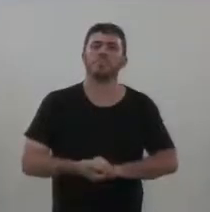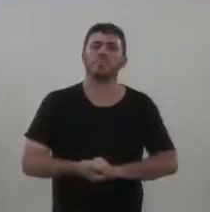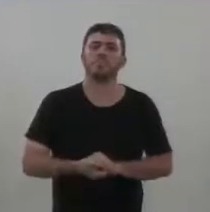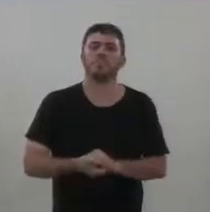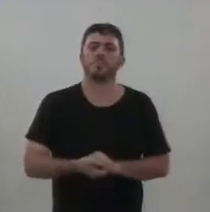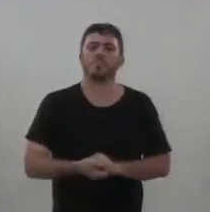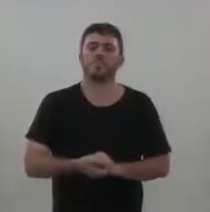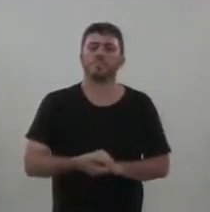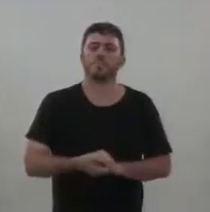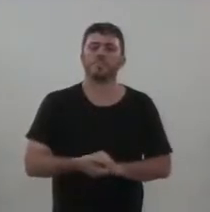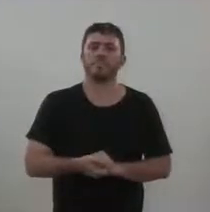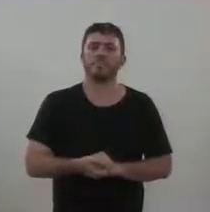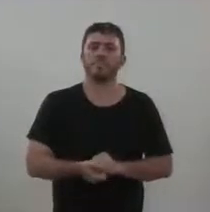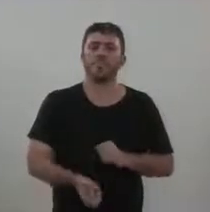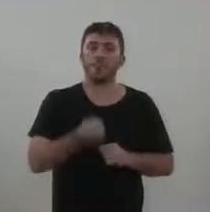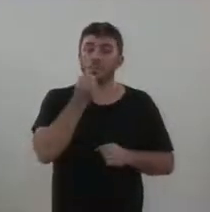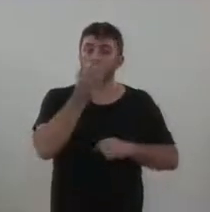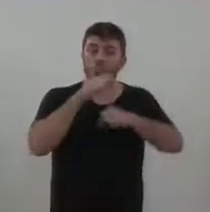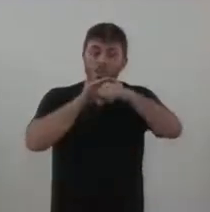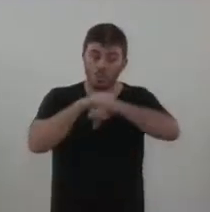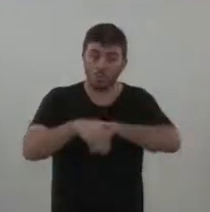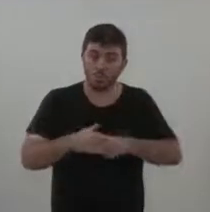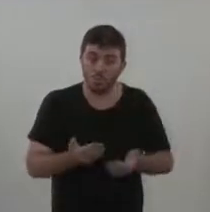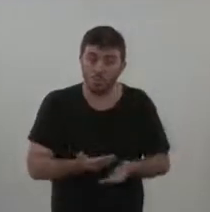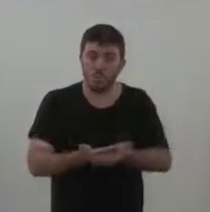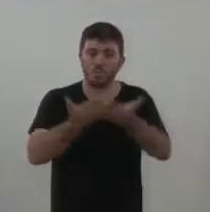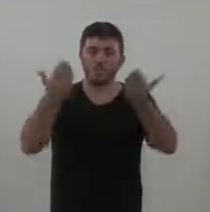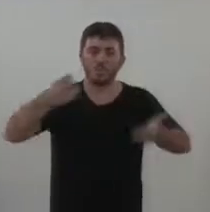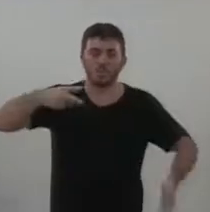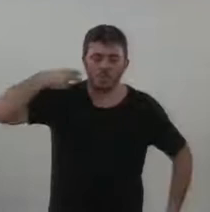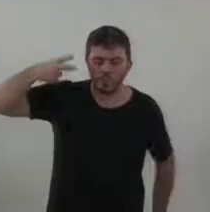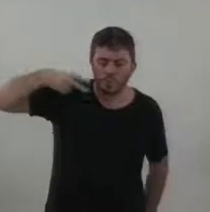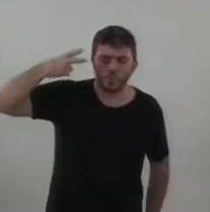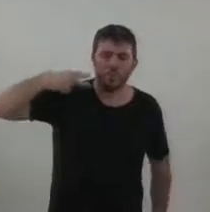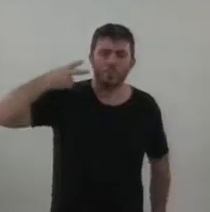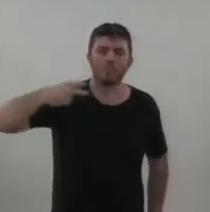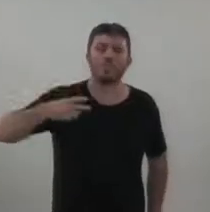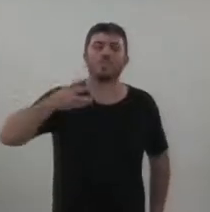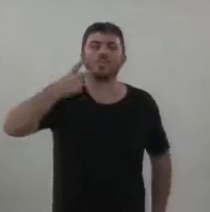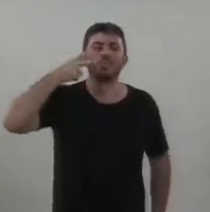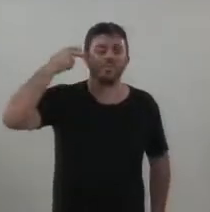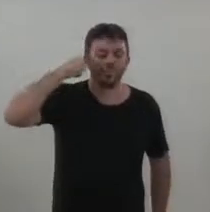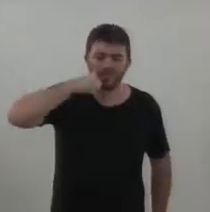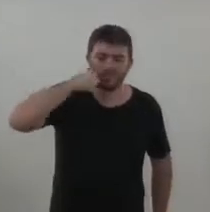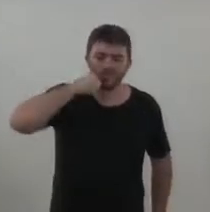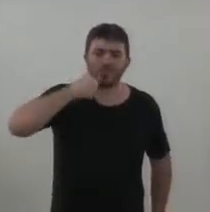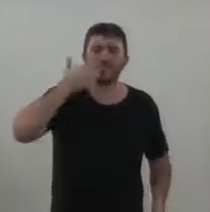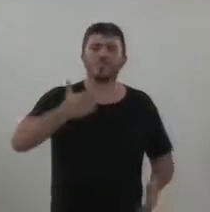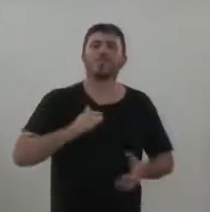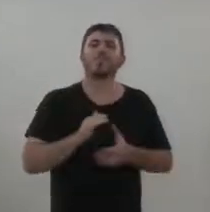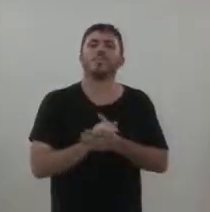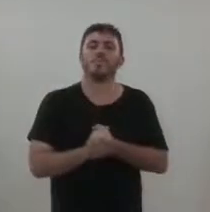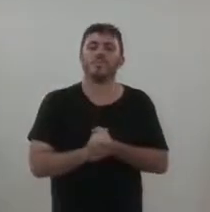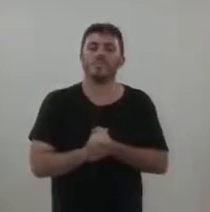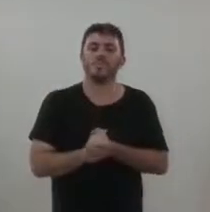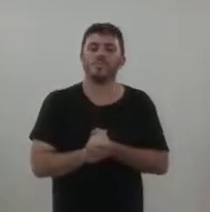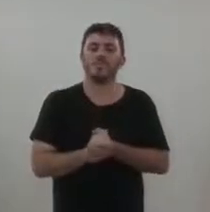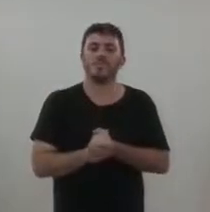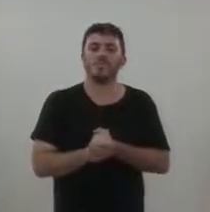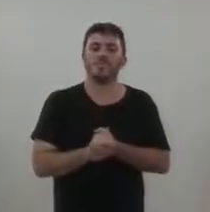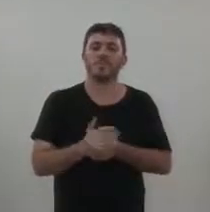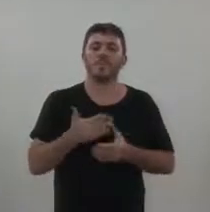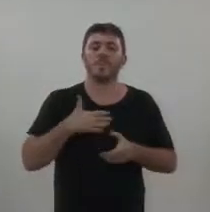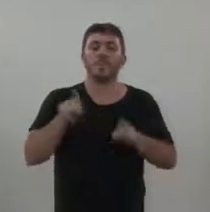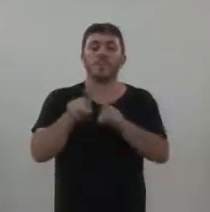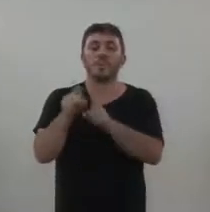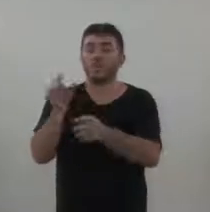Uma boa noite a todos, aos vereadores, vereadora Sani Flávia, a nossa procuradora